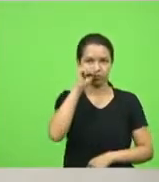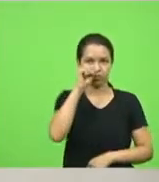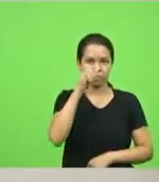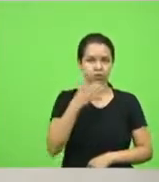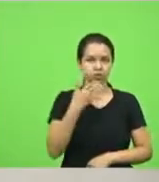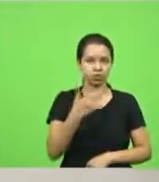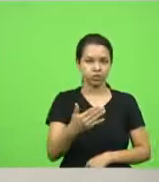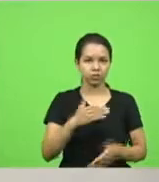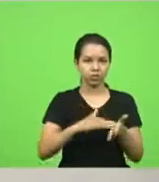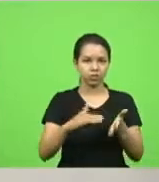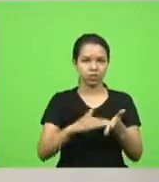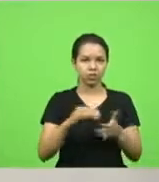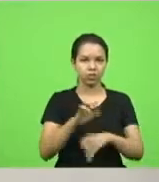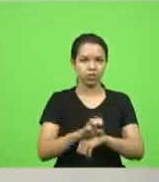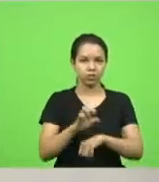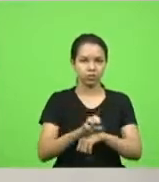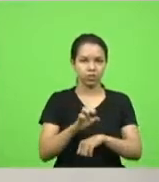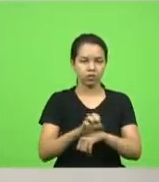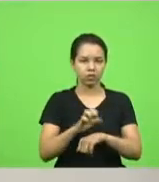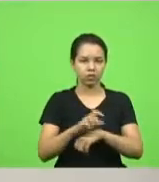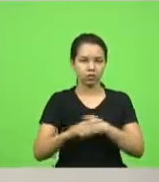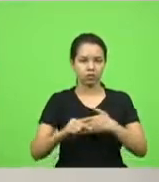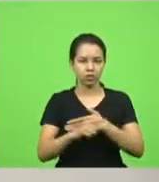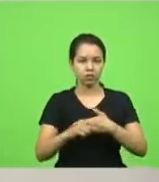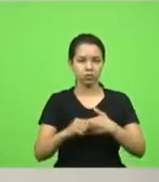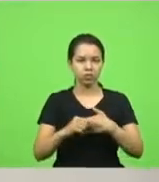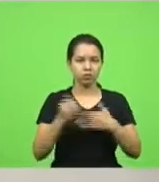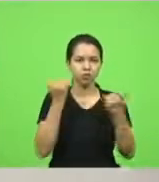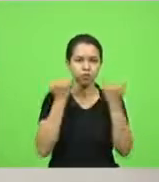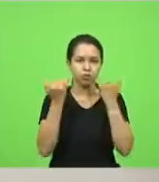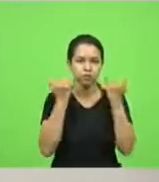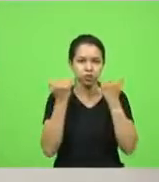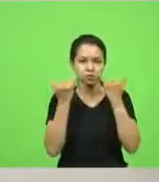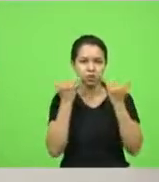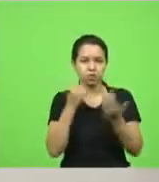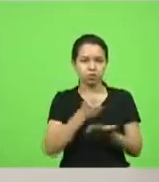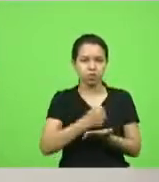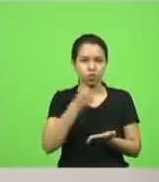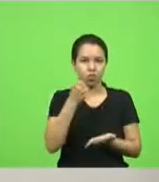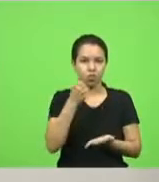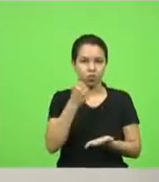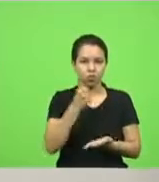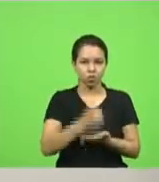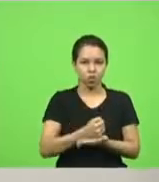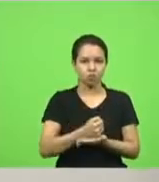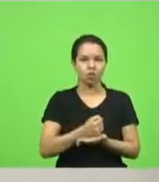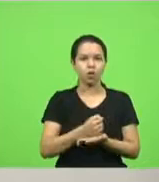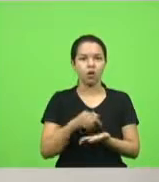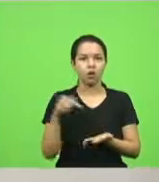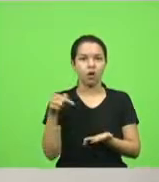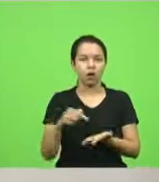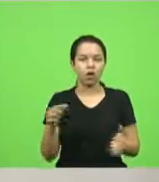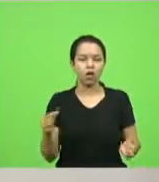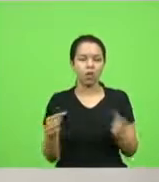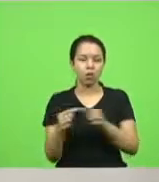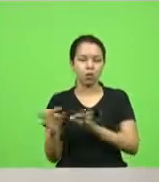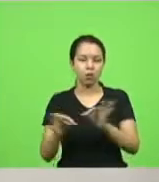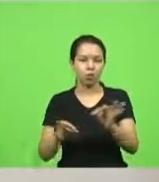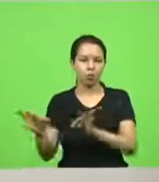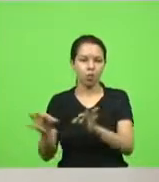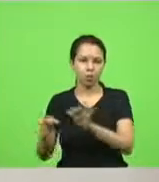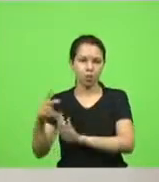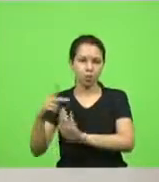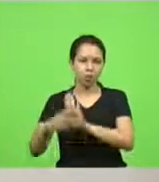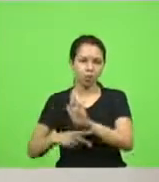ao secretário de Estado da Casa Civil informações acerca do contrato que visa a elaboração de um projeto para a construção de duas